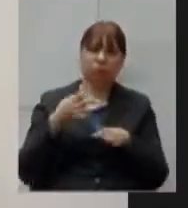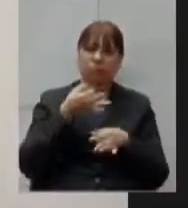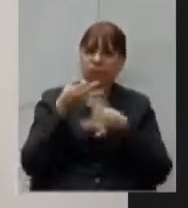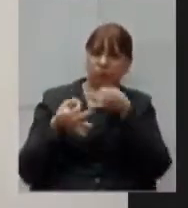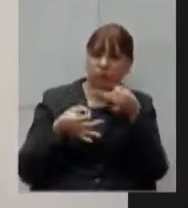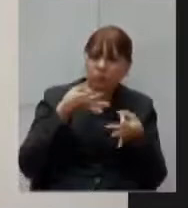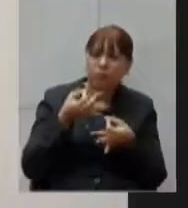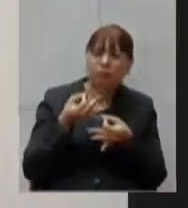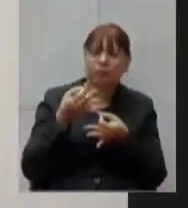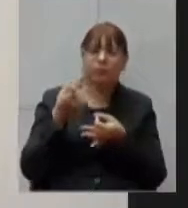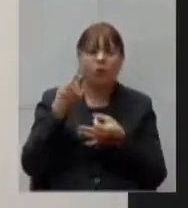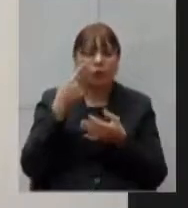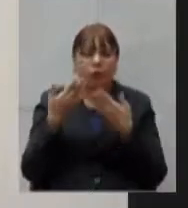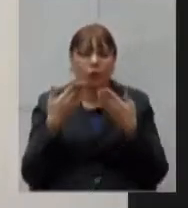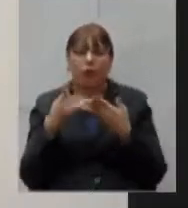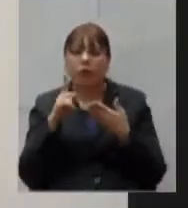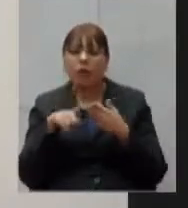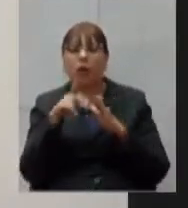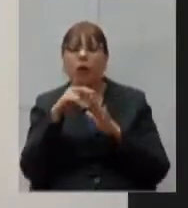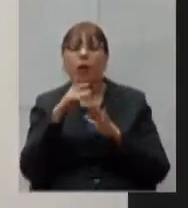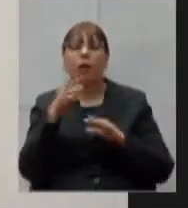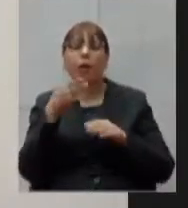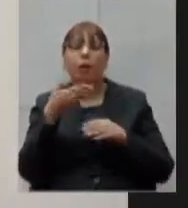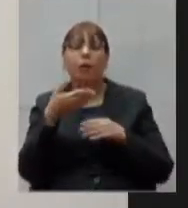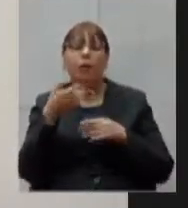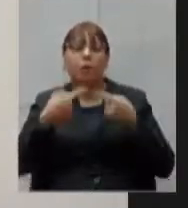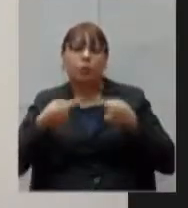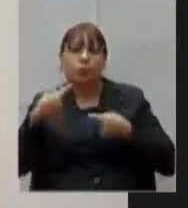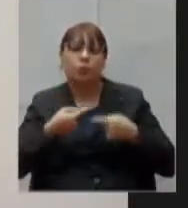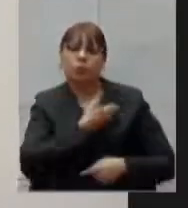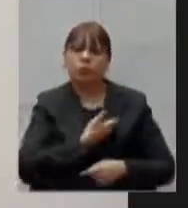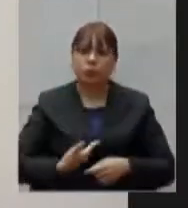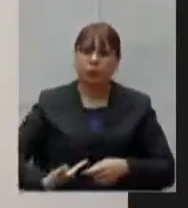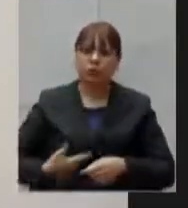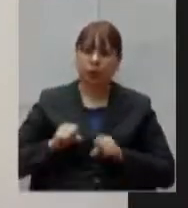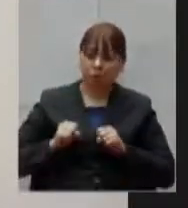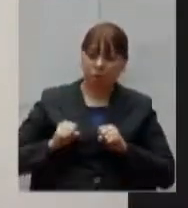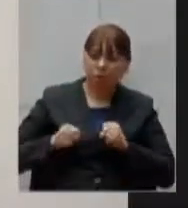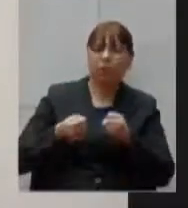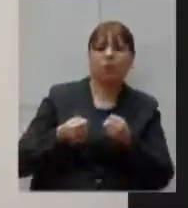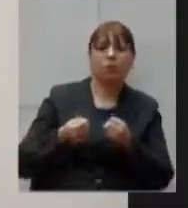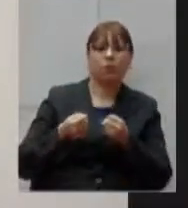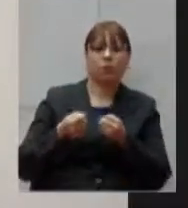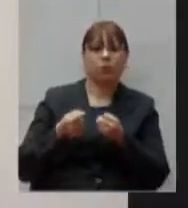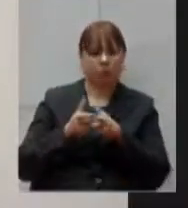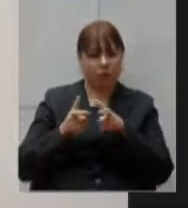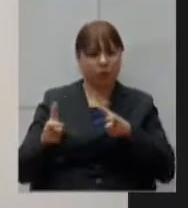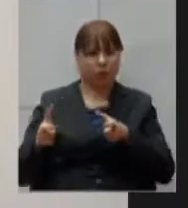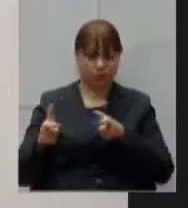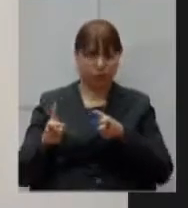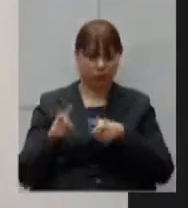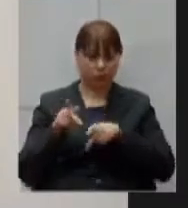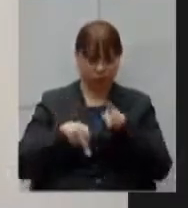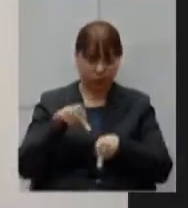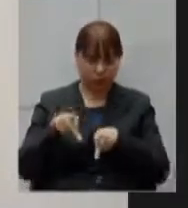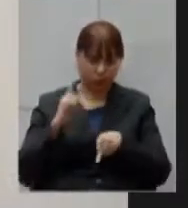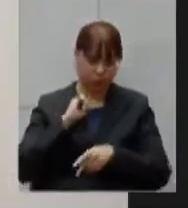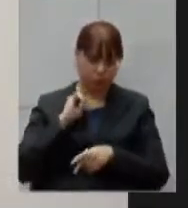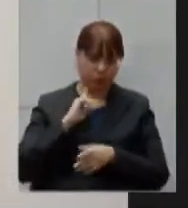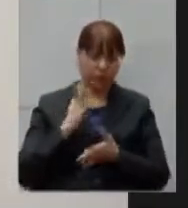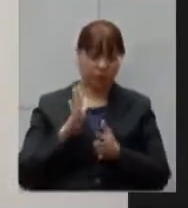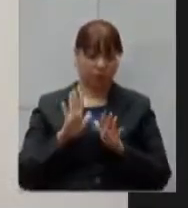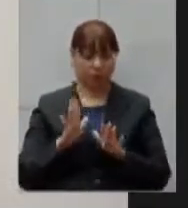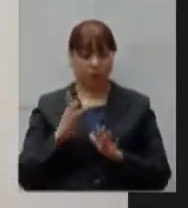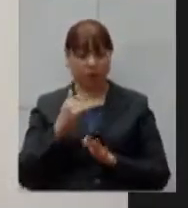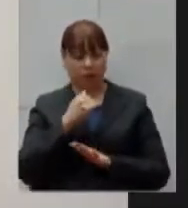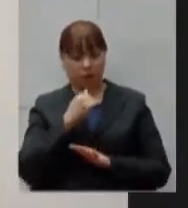das políticas públicas defendendo o interesse da maioria ou da totalidade do povo mineiro e infelizmente